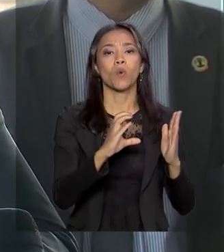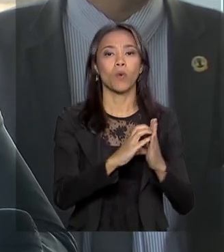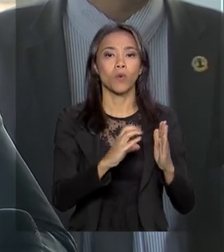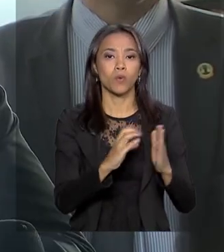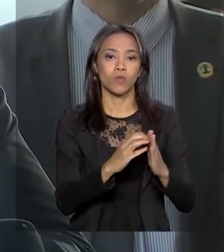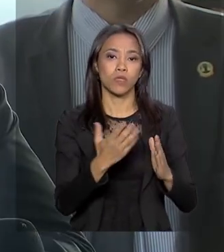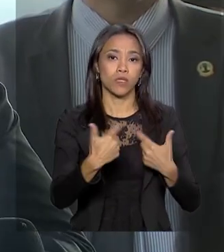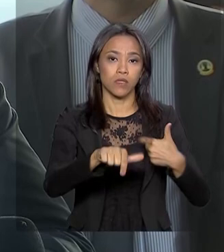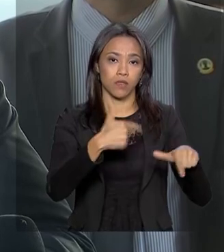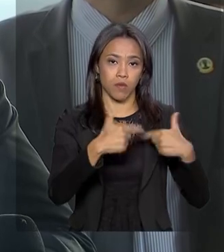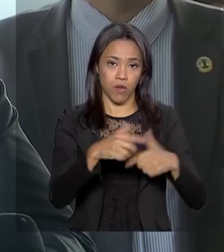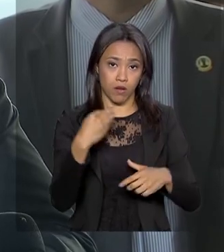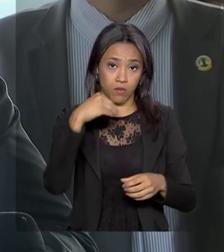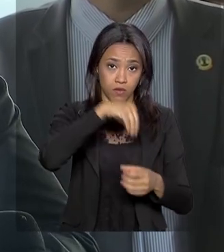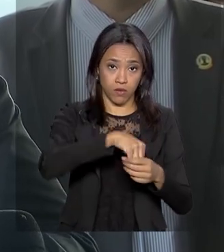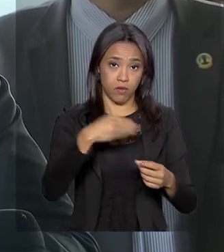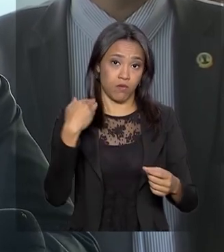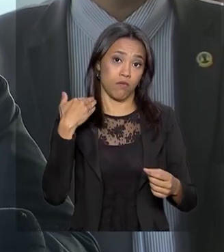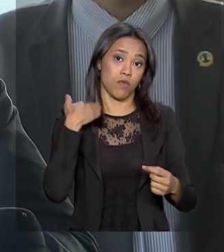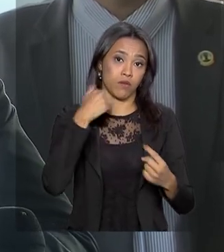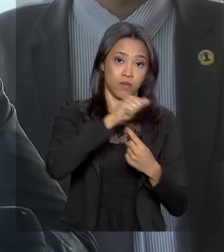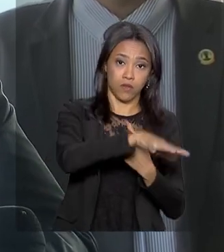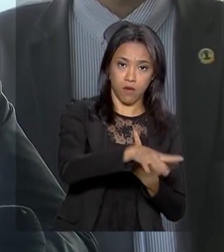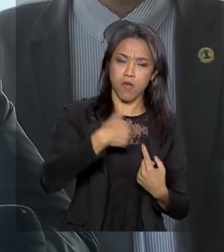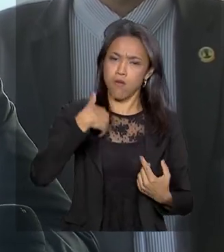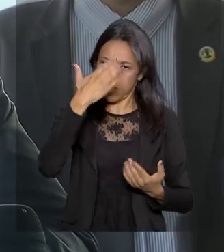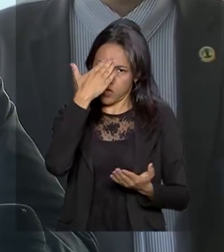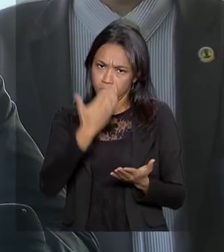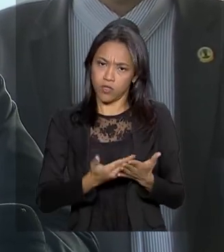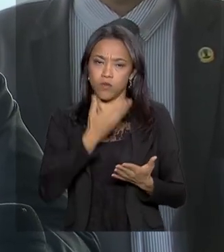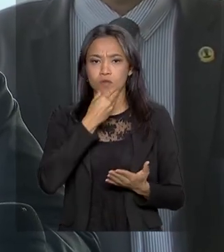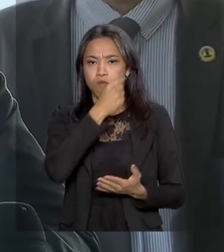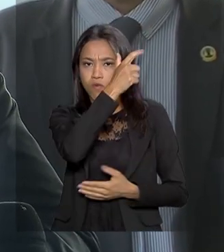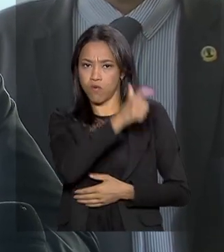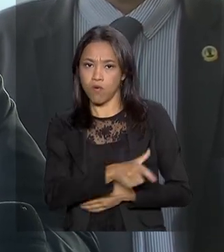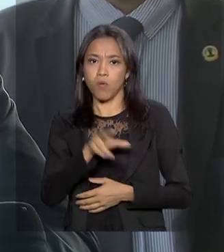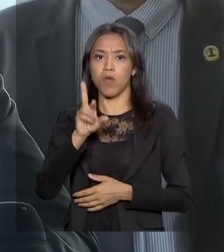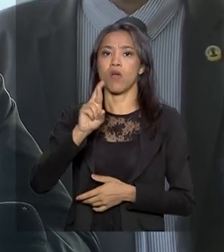Essa que é a ideia. Eu acredito no Roberto Campos, que está fazendo um bom trabalho,